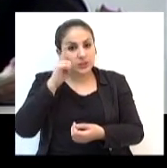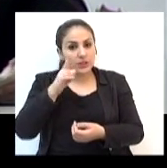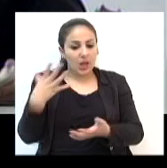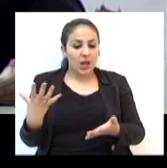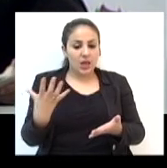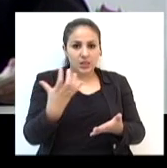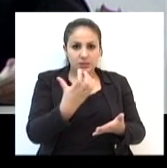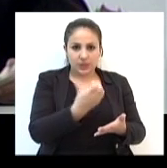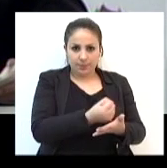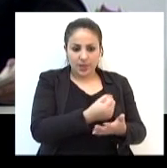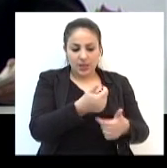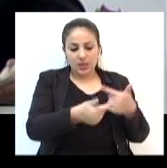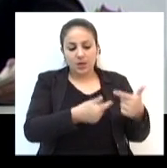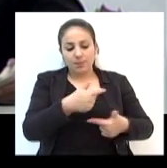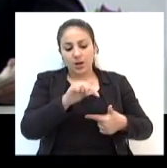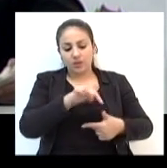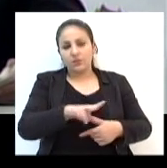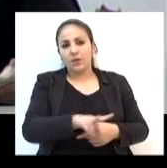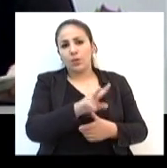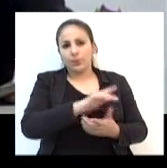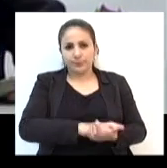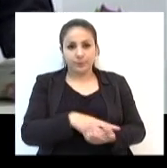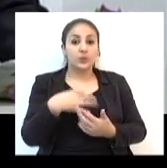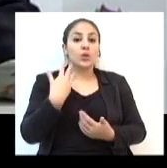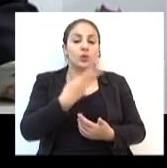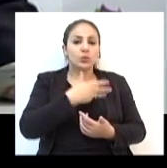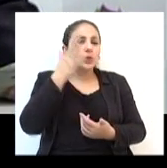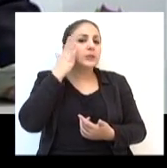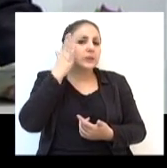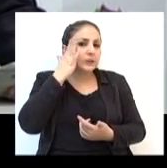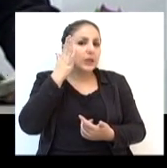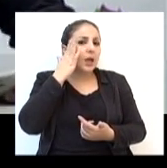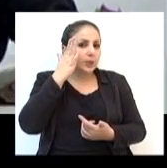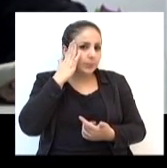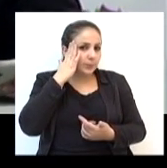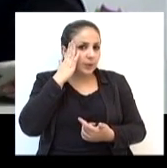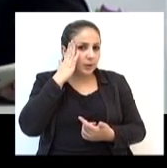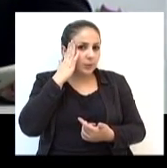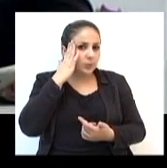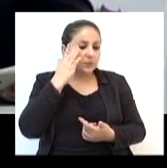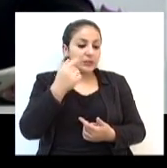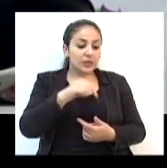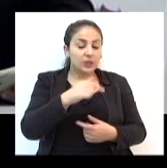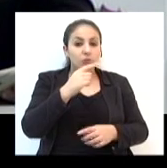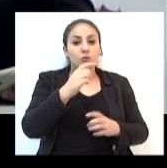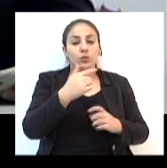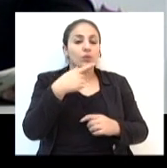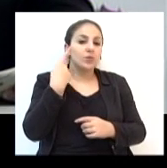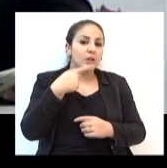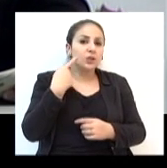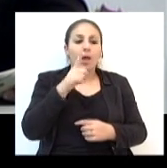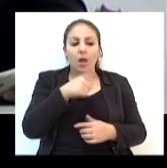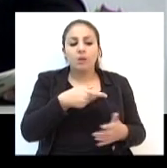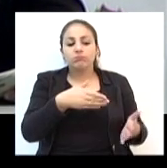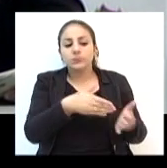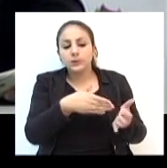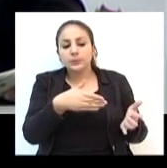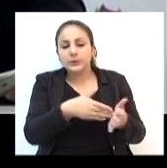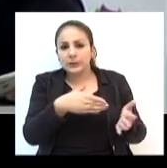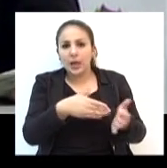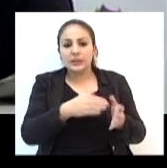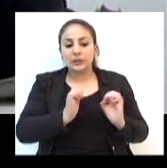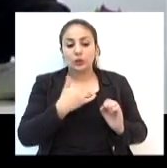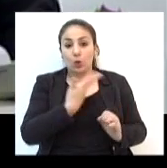em serviços esse valor, senhor presidente? Nós sabemos que as funções do vereador no município são extremamente limitadas.